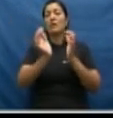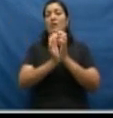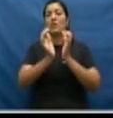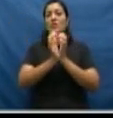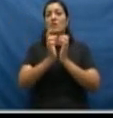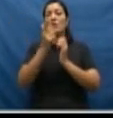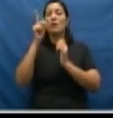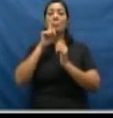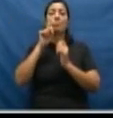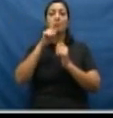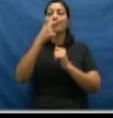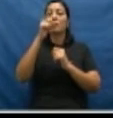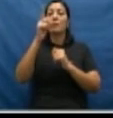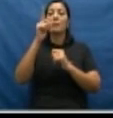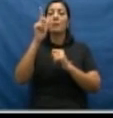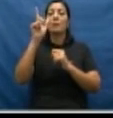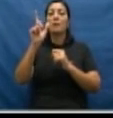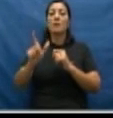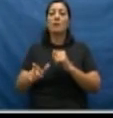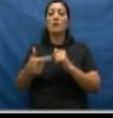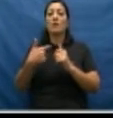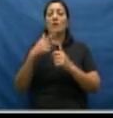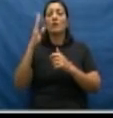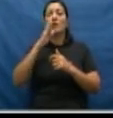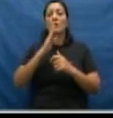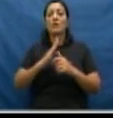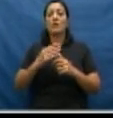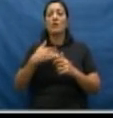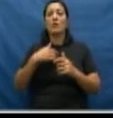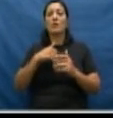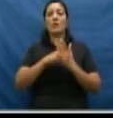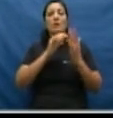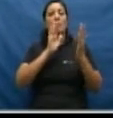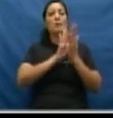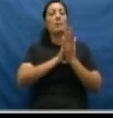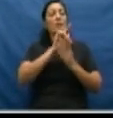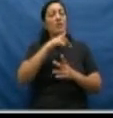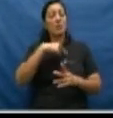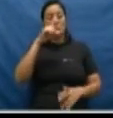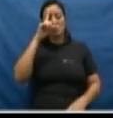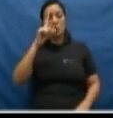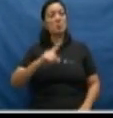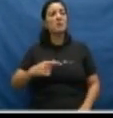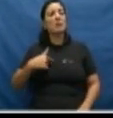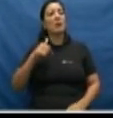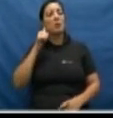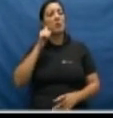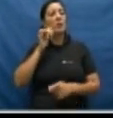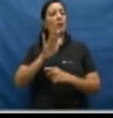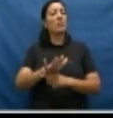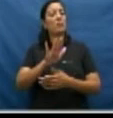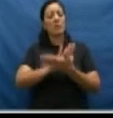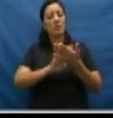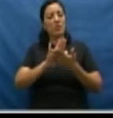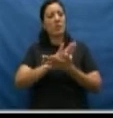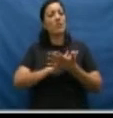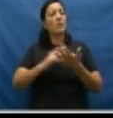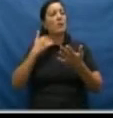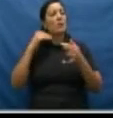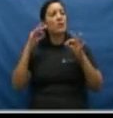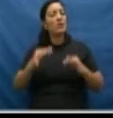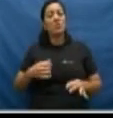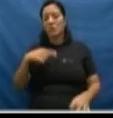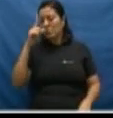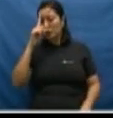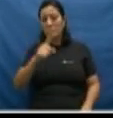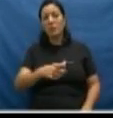Interamericana de Direitos Humanos. E o Brasil foi condenado como um país que não fazia valer os direitos e a justiça para as